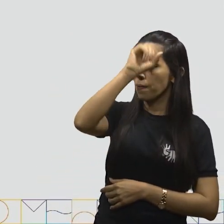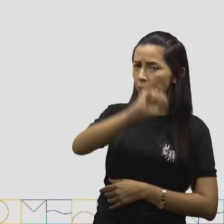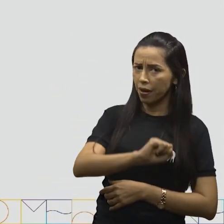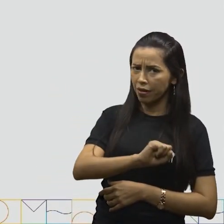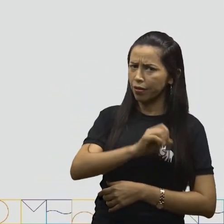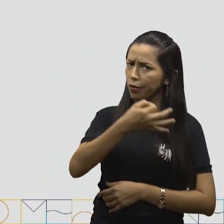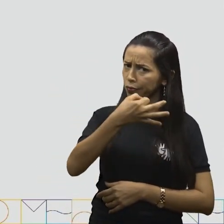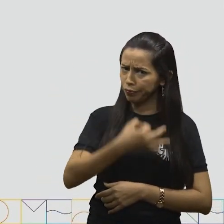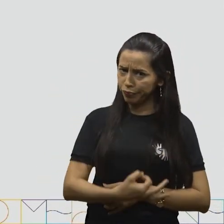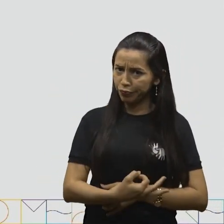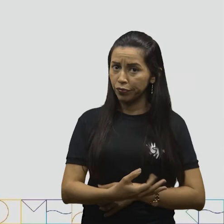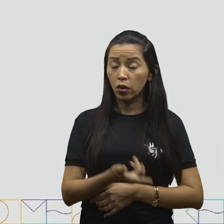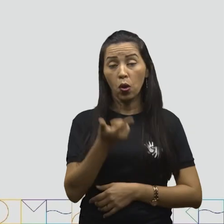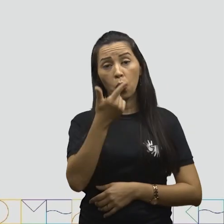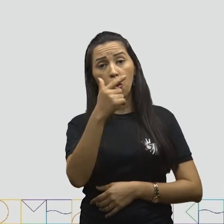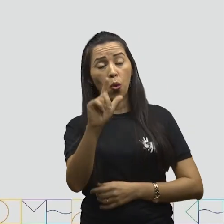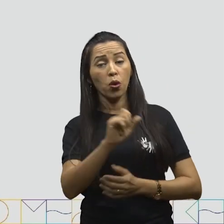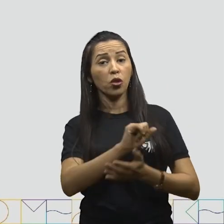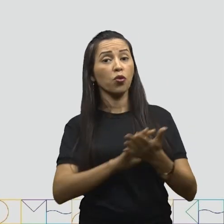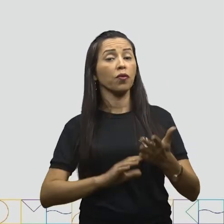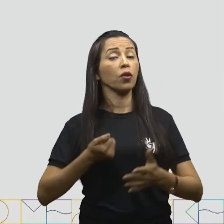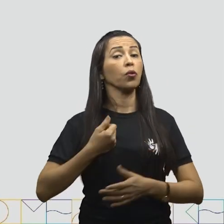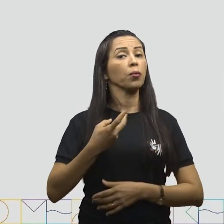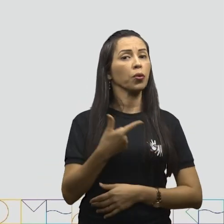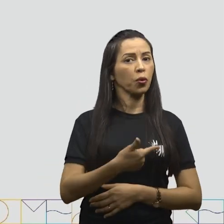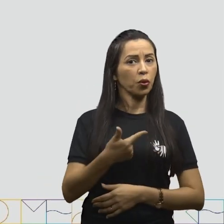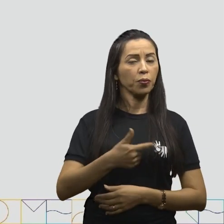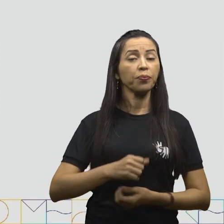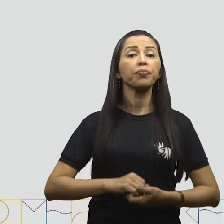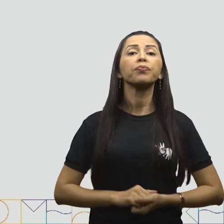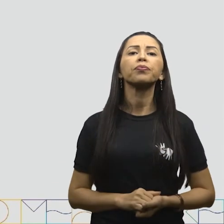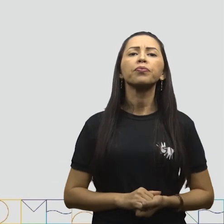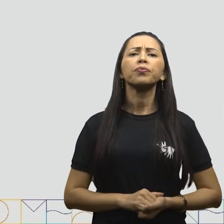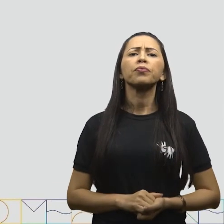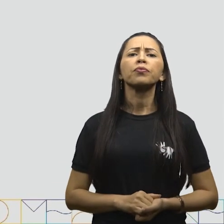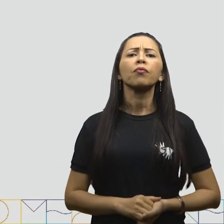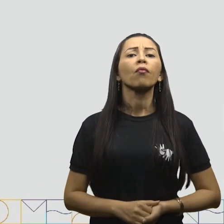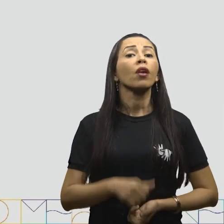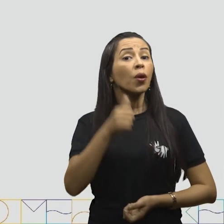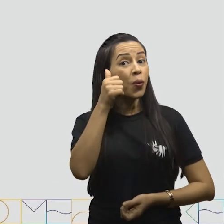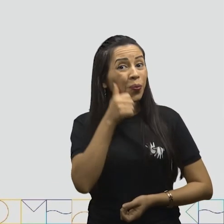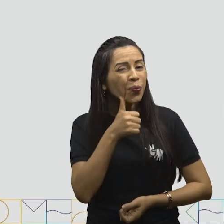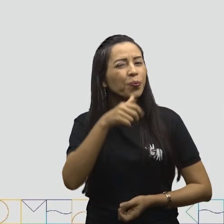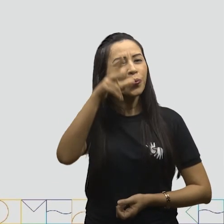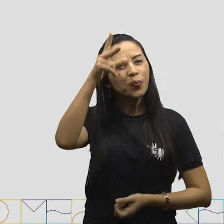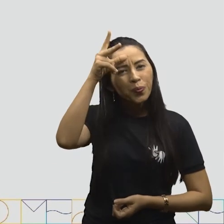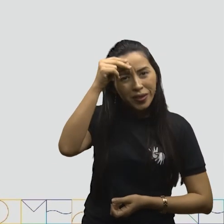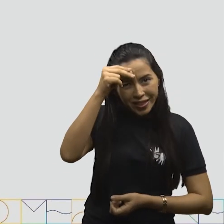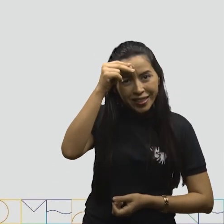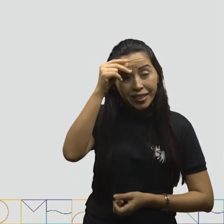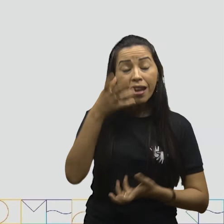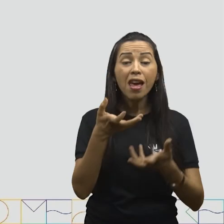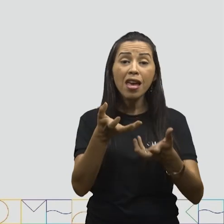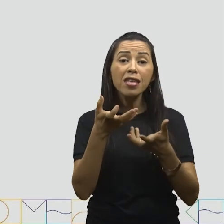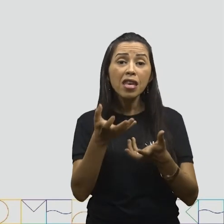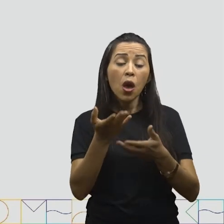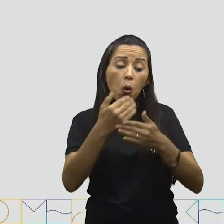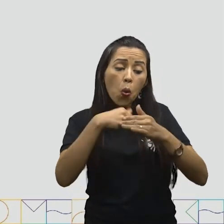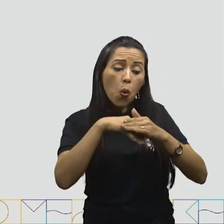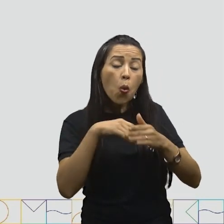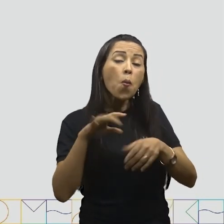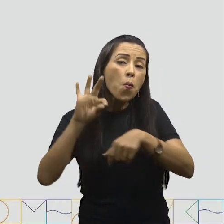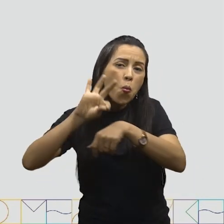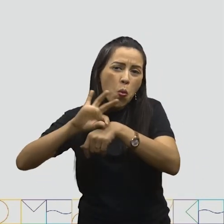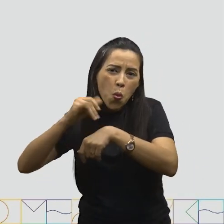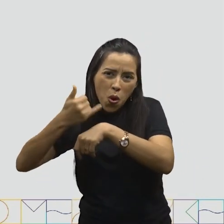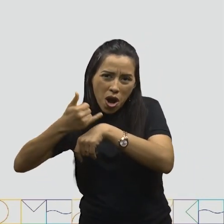e vamos para a nossa atividade número 2. Hannah quer guardar suas moedas